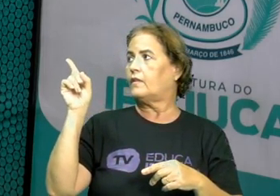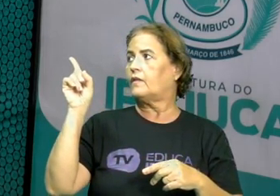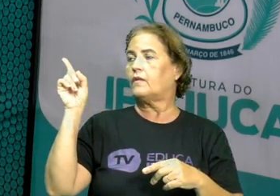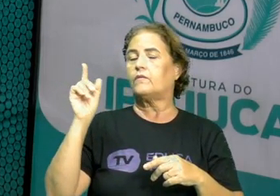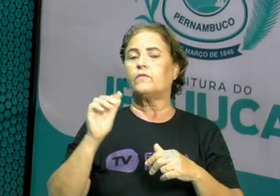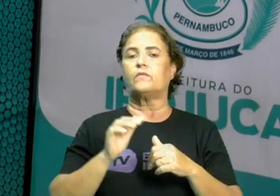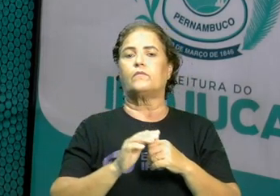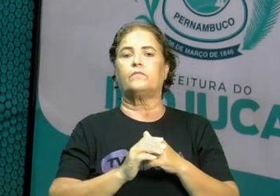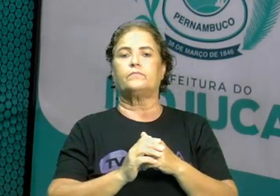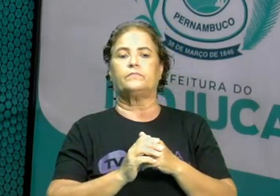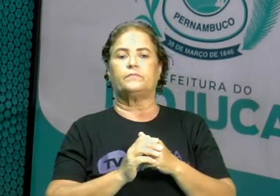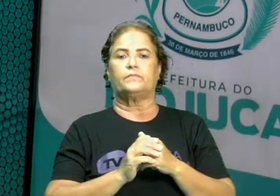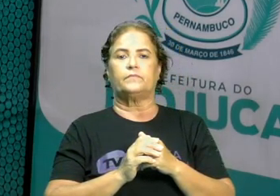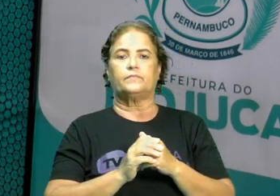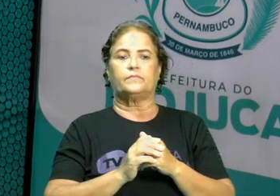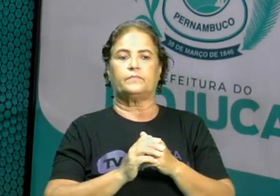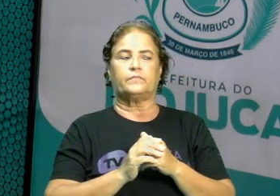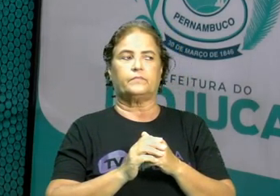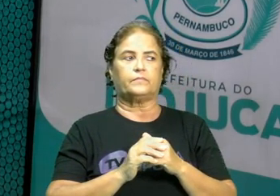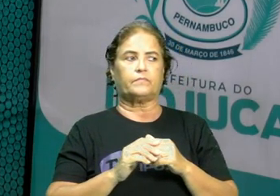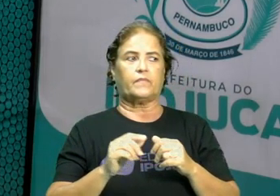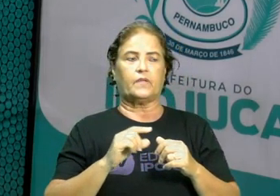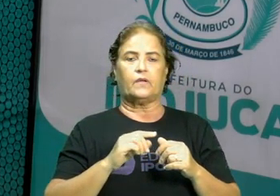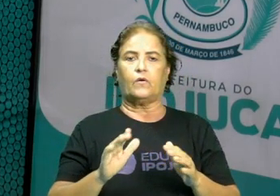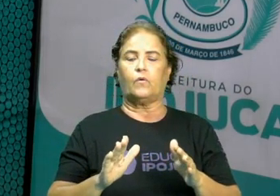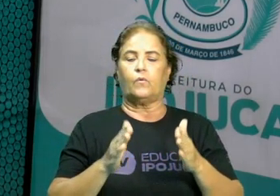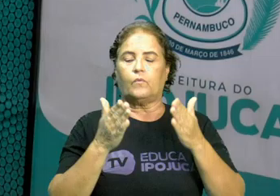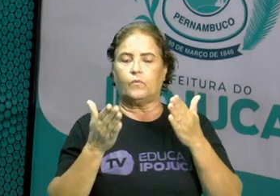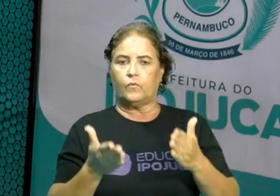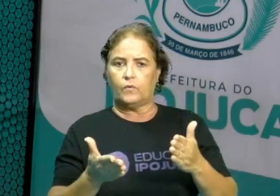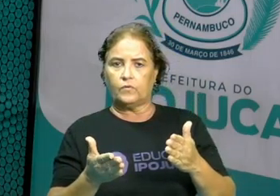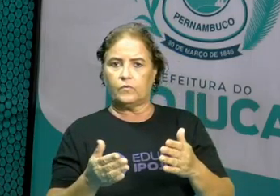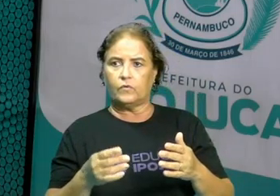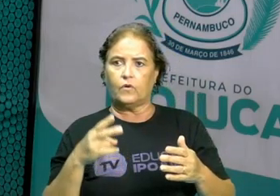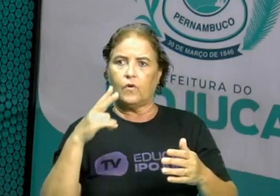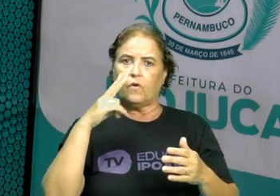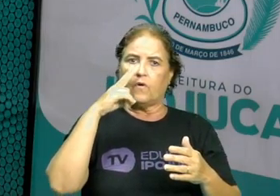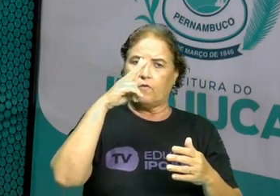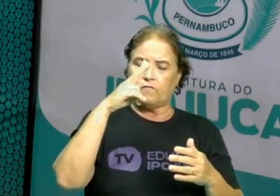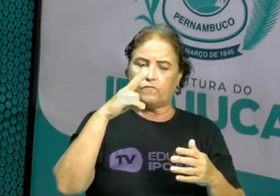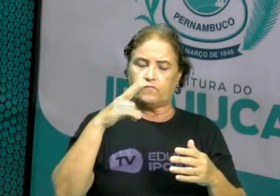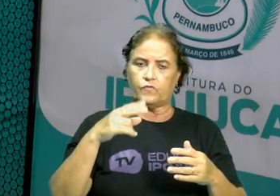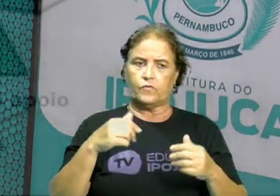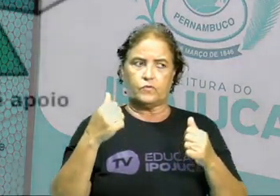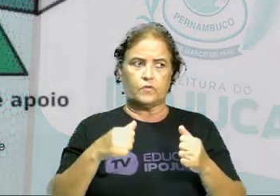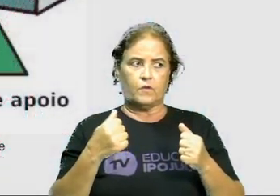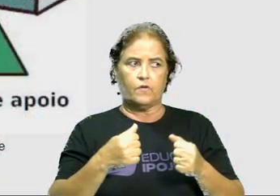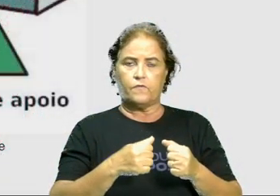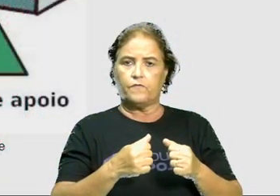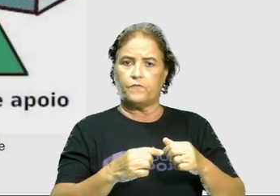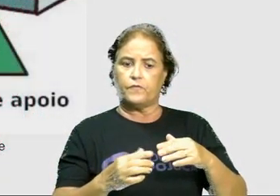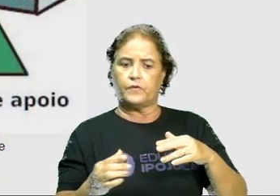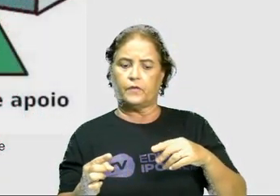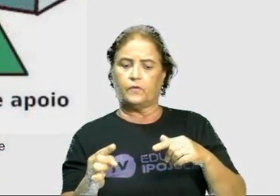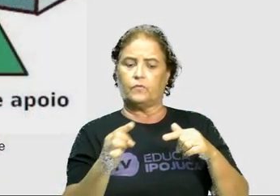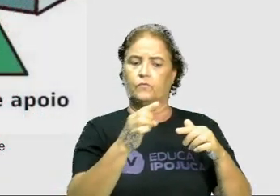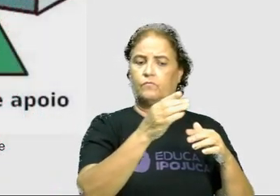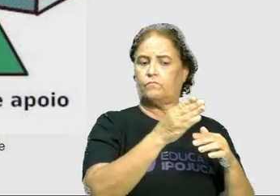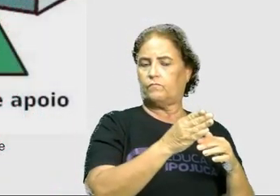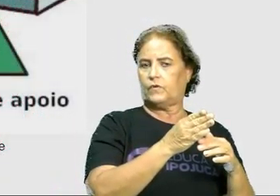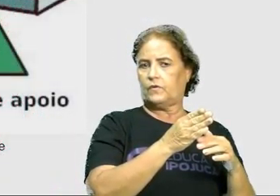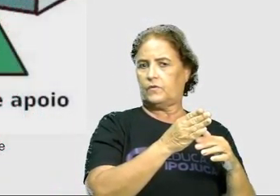interresistente. É quando a força potente, ela fica na extremidade.